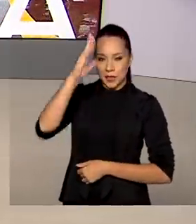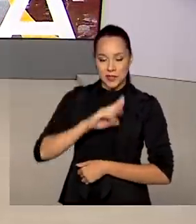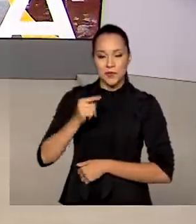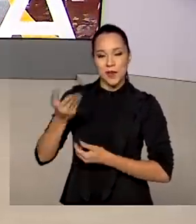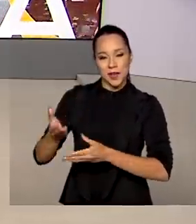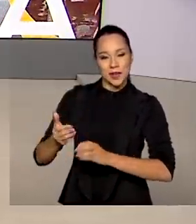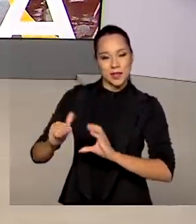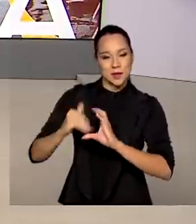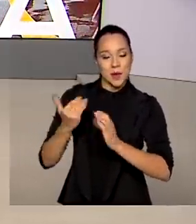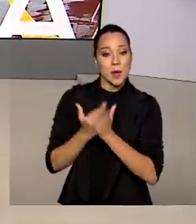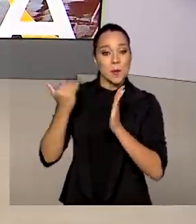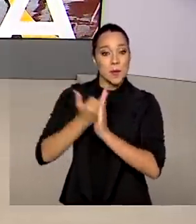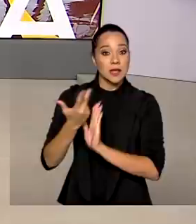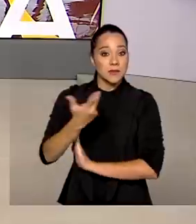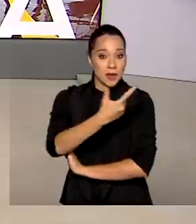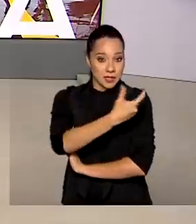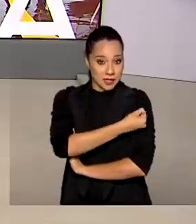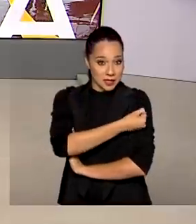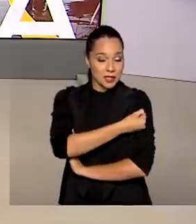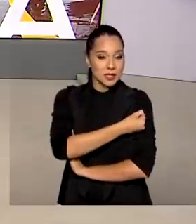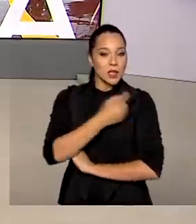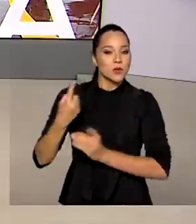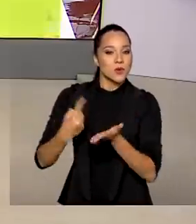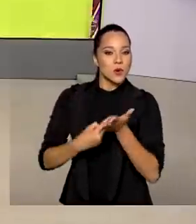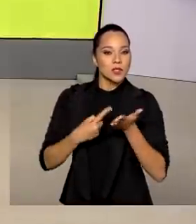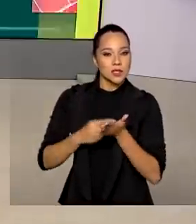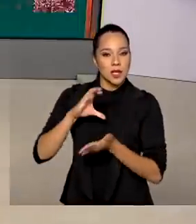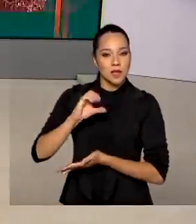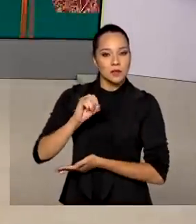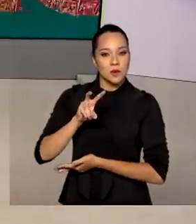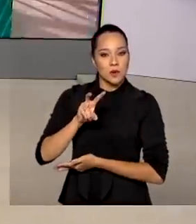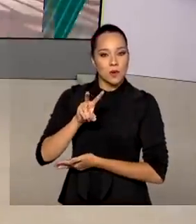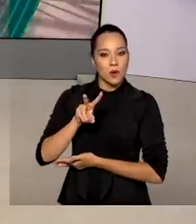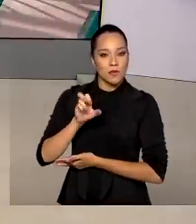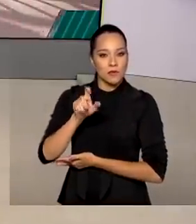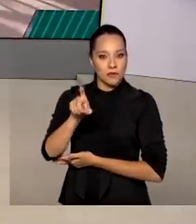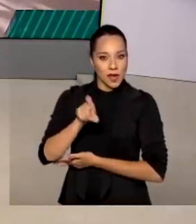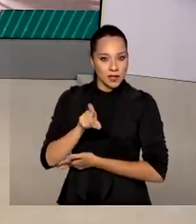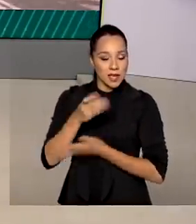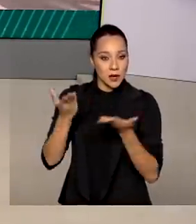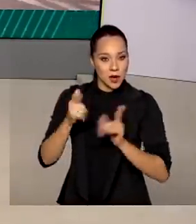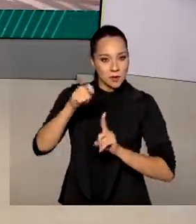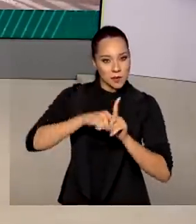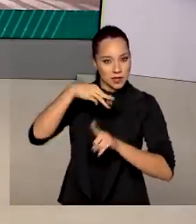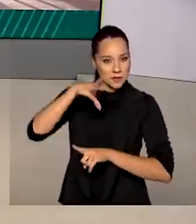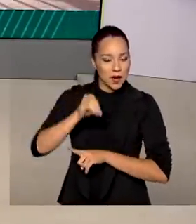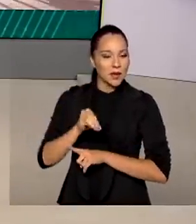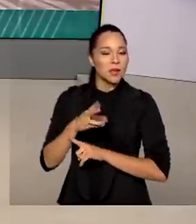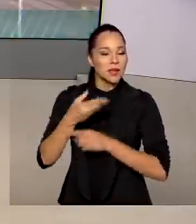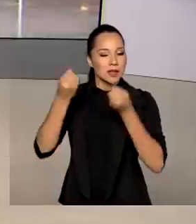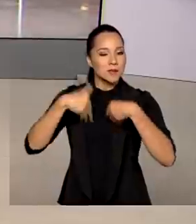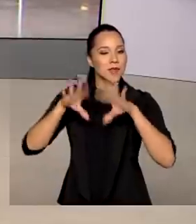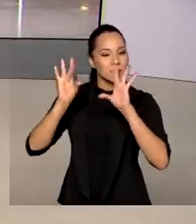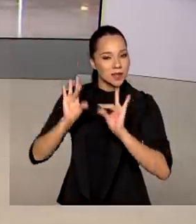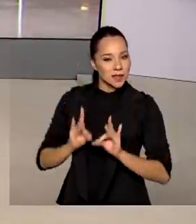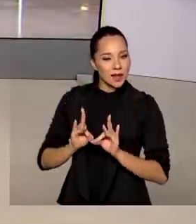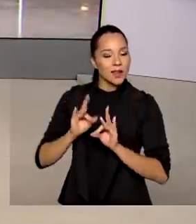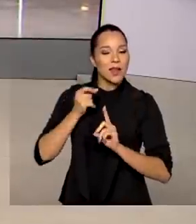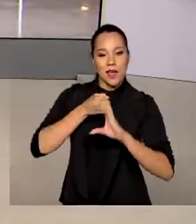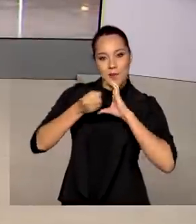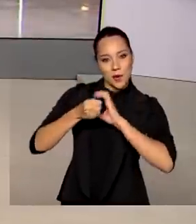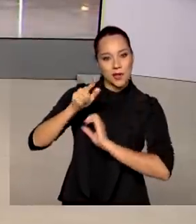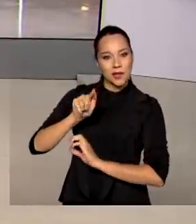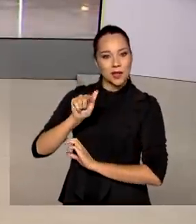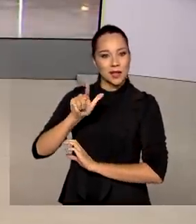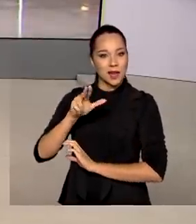receber mais doses de vacinas por meio do consórcio COVAX Facility agora em maio. Quem nos conta os detalhes é o repórter